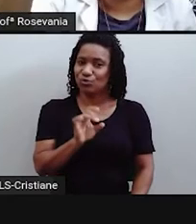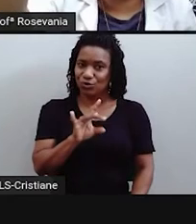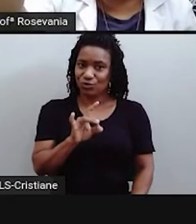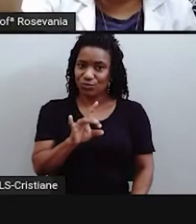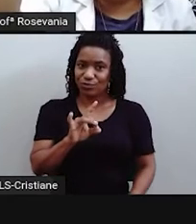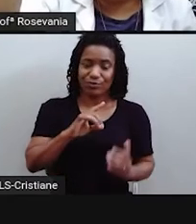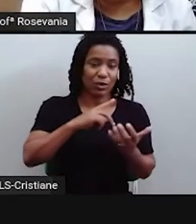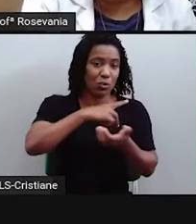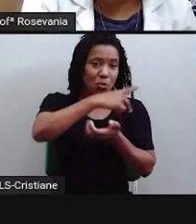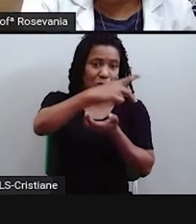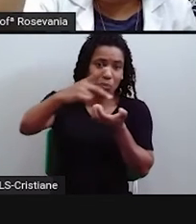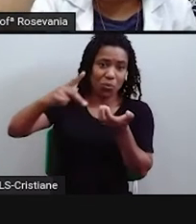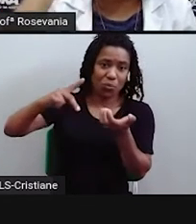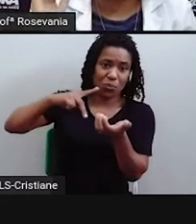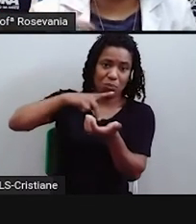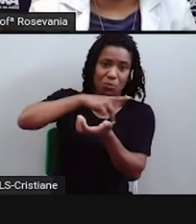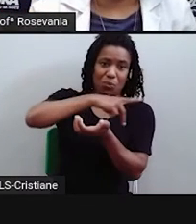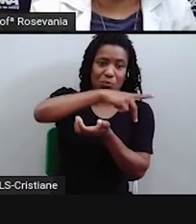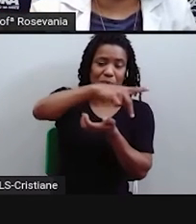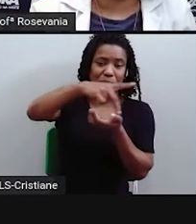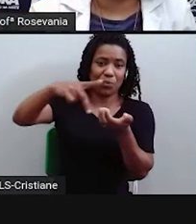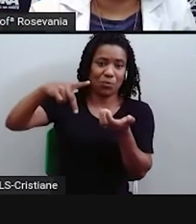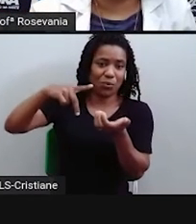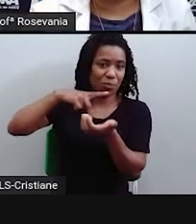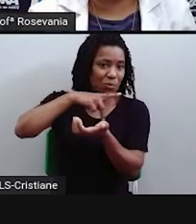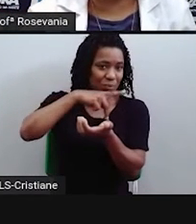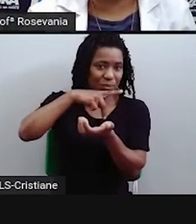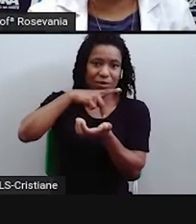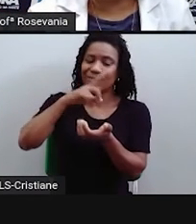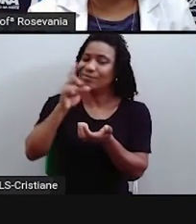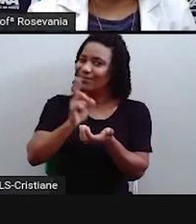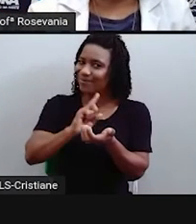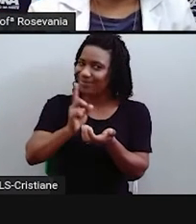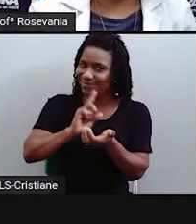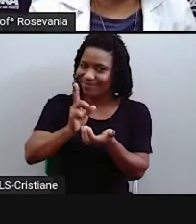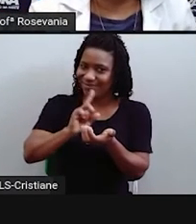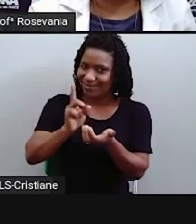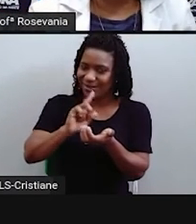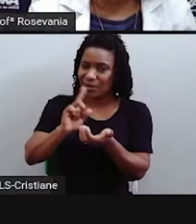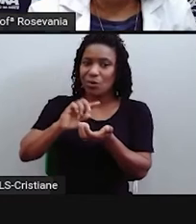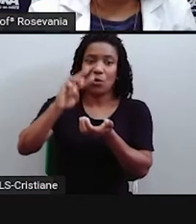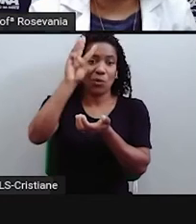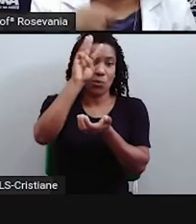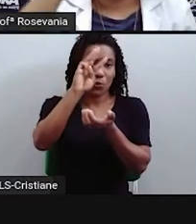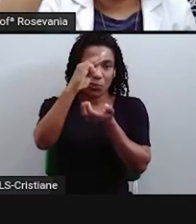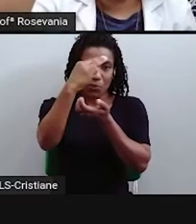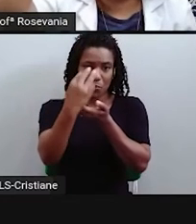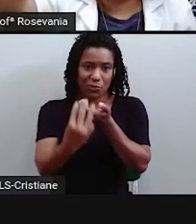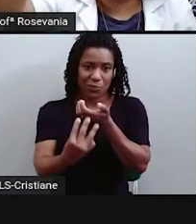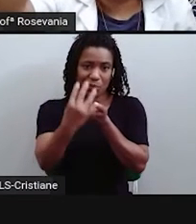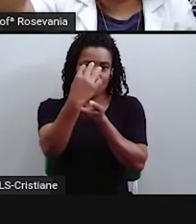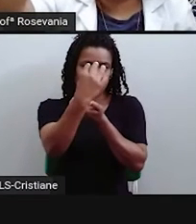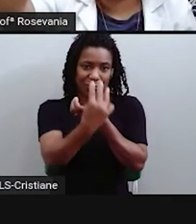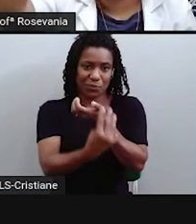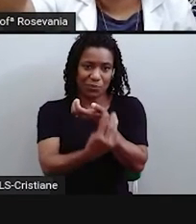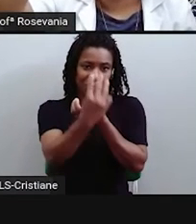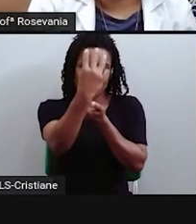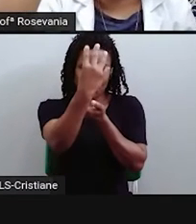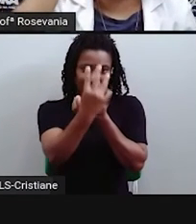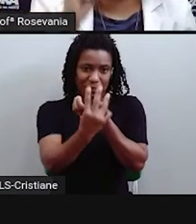volta do Polo Norte até chegar do outro lado do Polo Norte, não. Eu só vou do Polo Norte